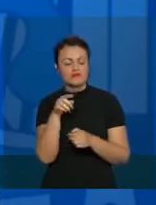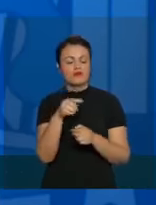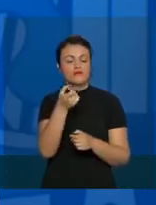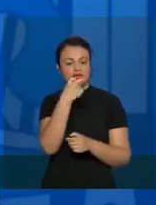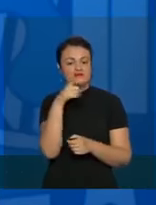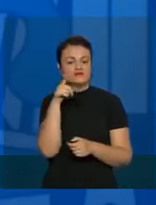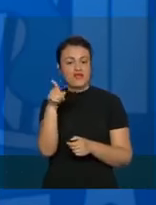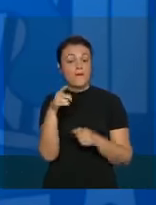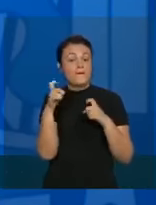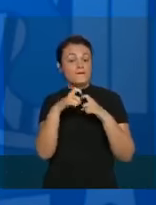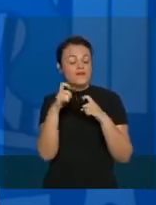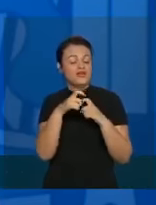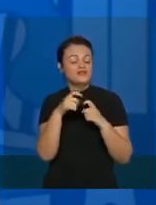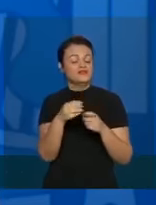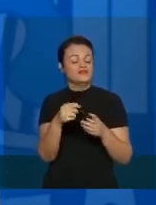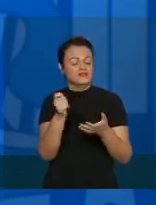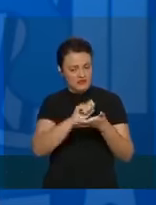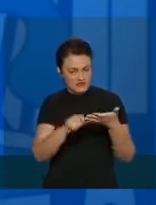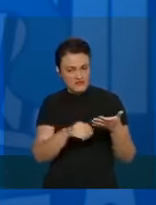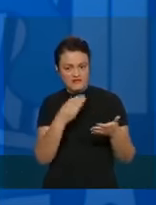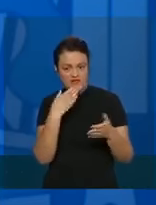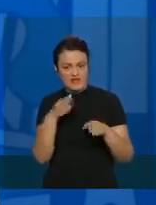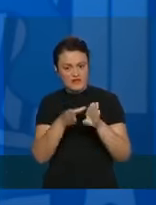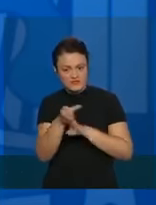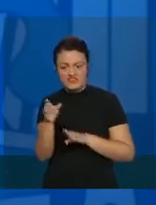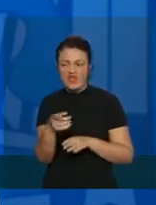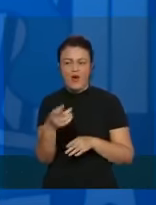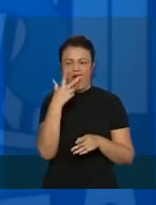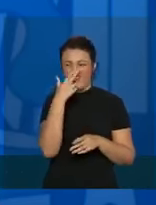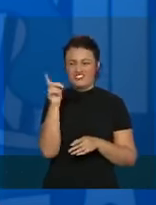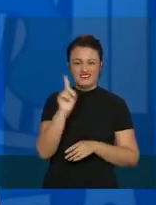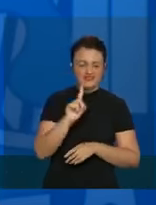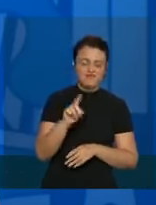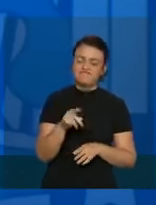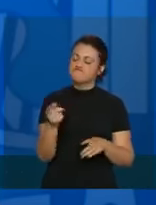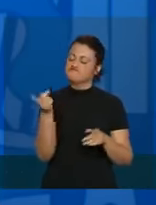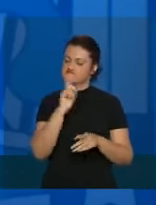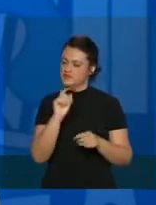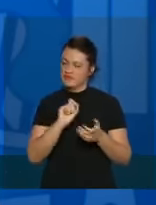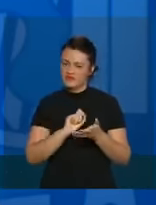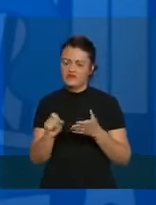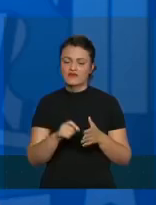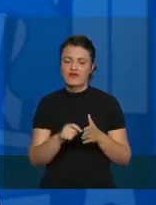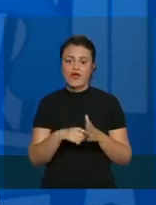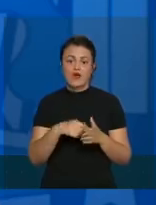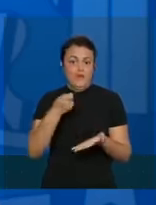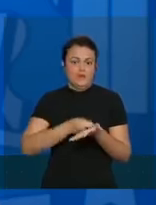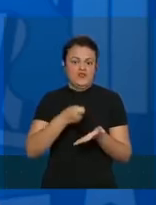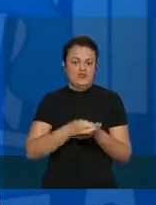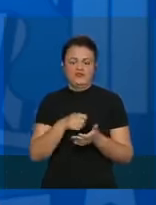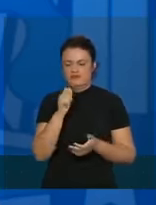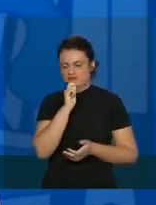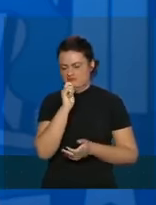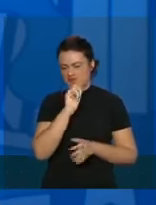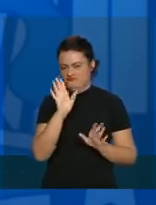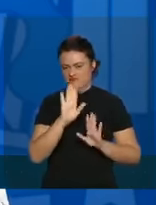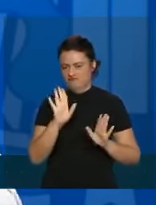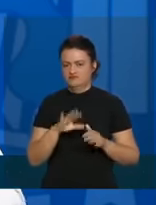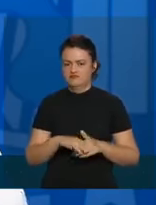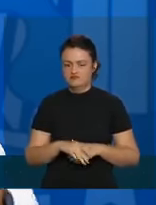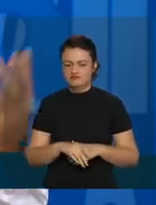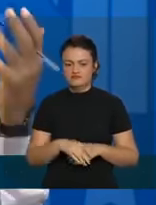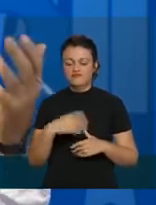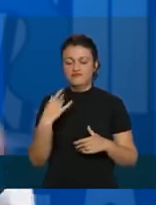lá, o médico que achar que deve prescrever, prescreva, quem achar que não deve prescrever, não prescreva, não é um protocolo definido pelo Ministério da Saúde.